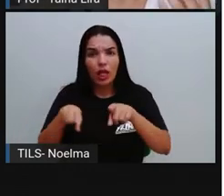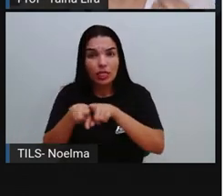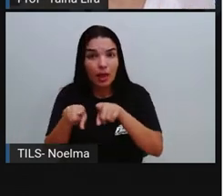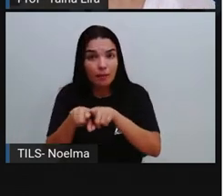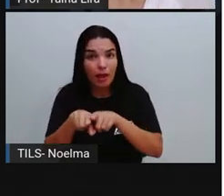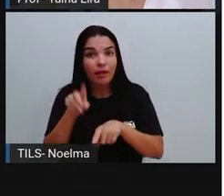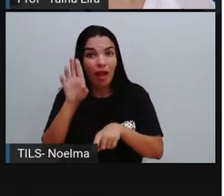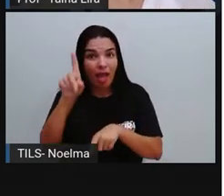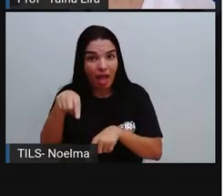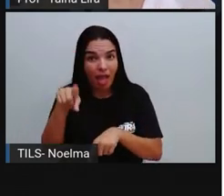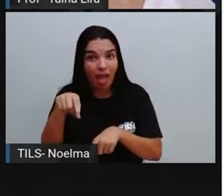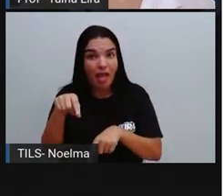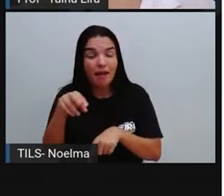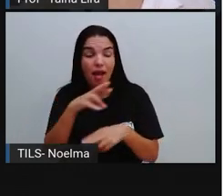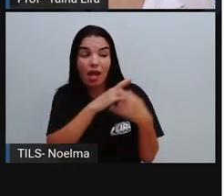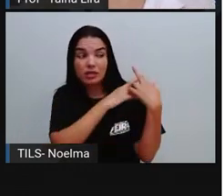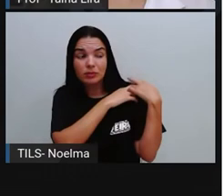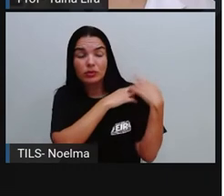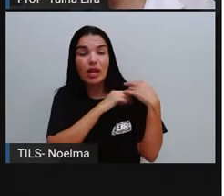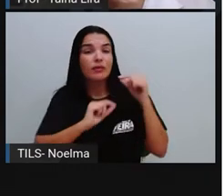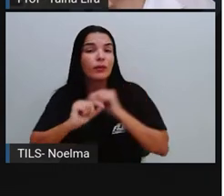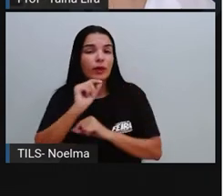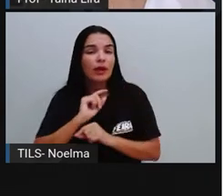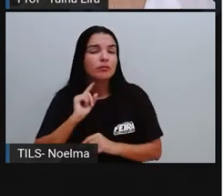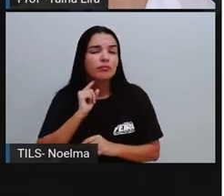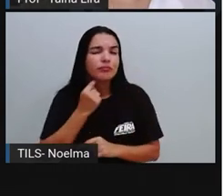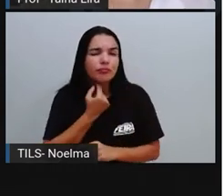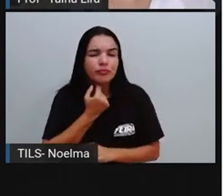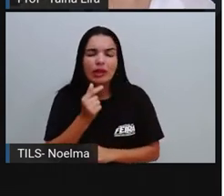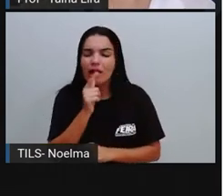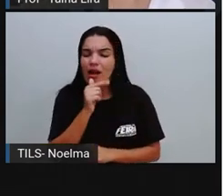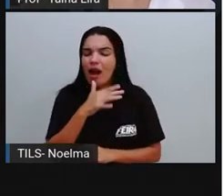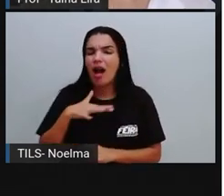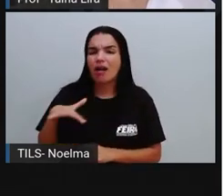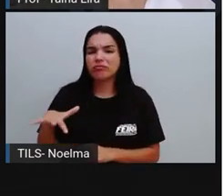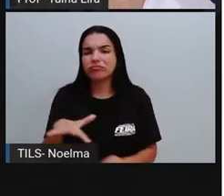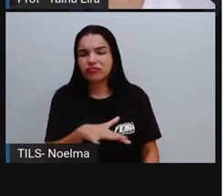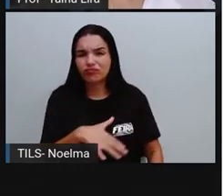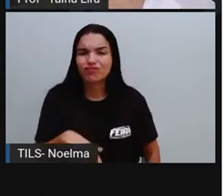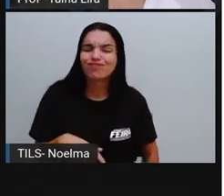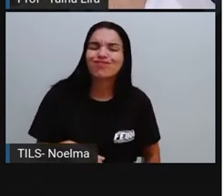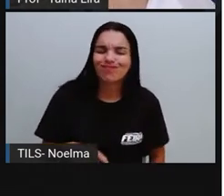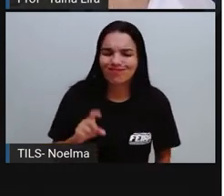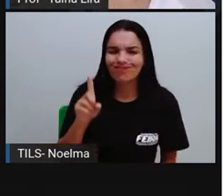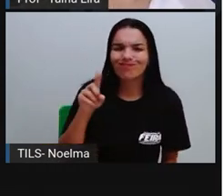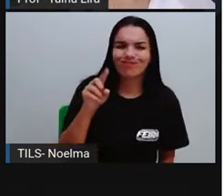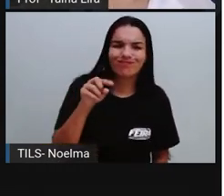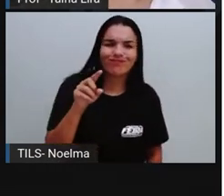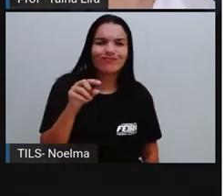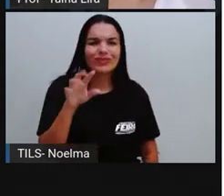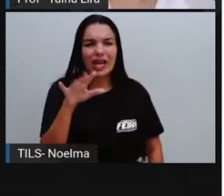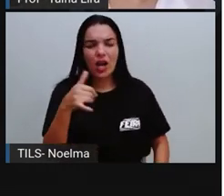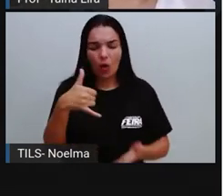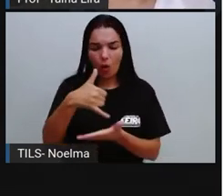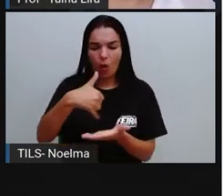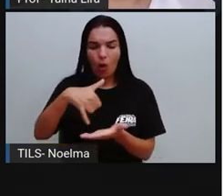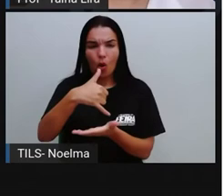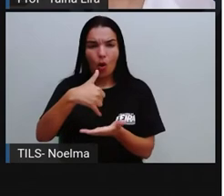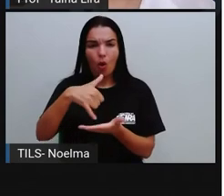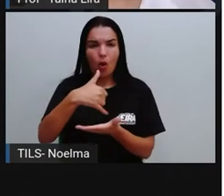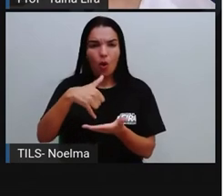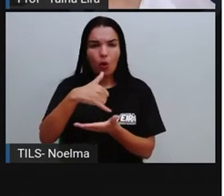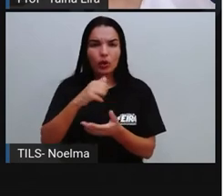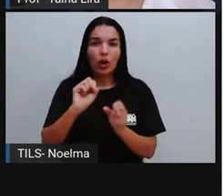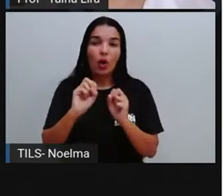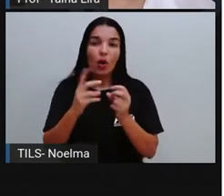da água. Então, é muito comum, né? As pessoas usam ali o óleo para fazer fritura ou o azeite de